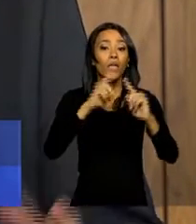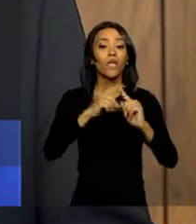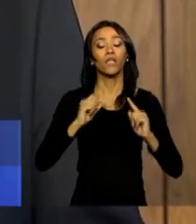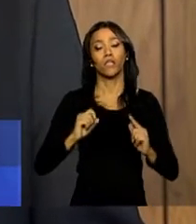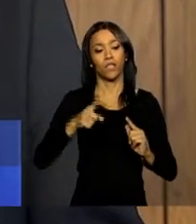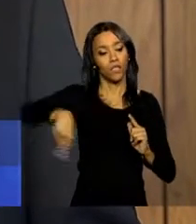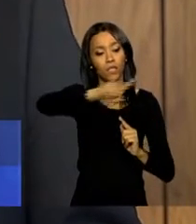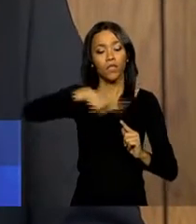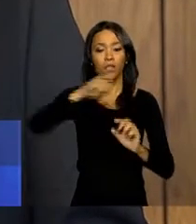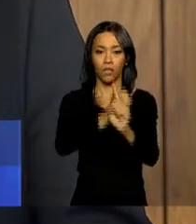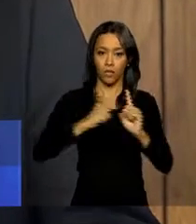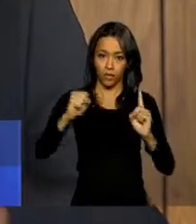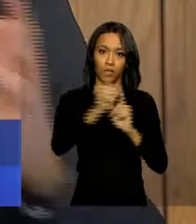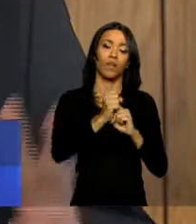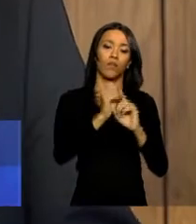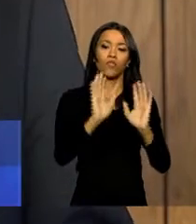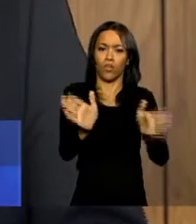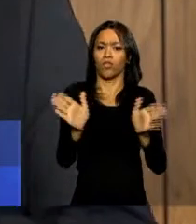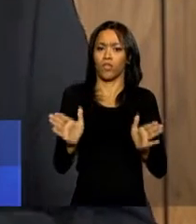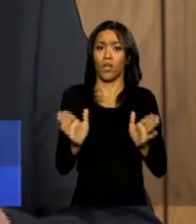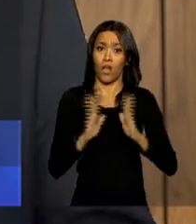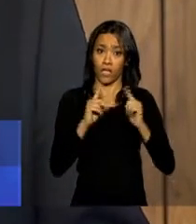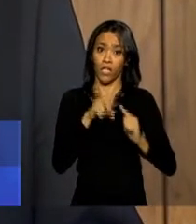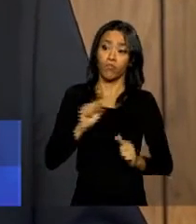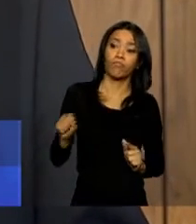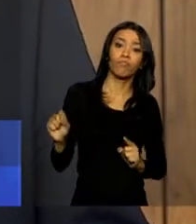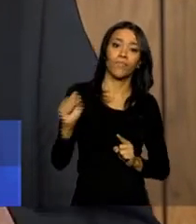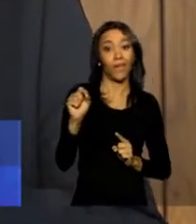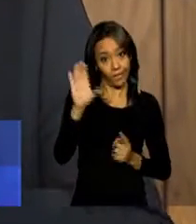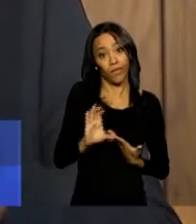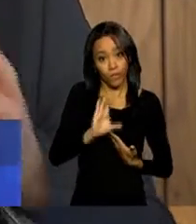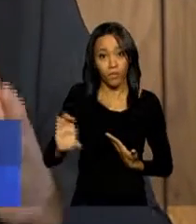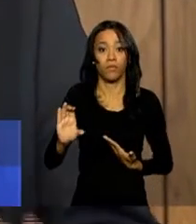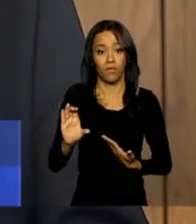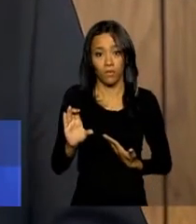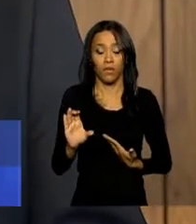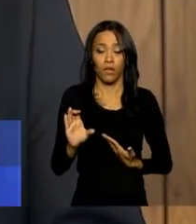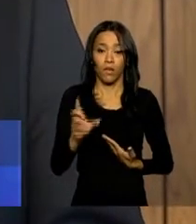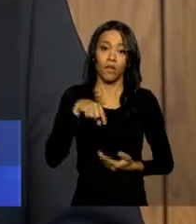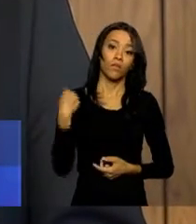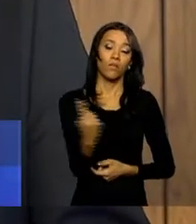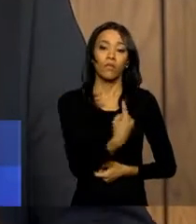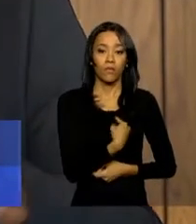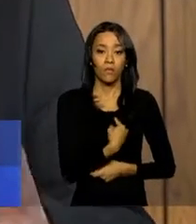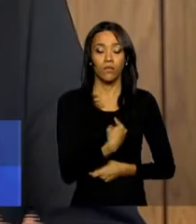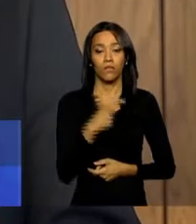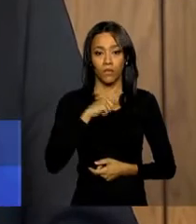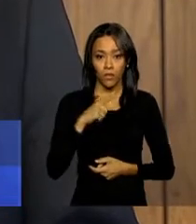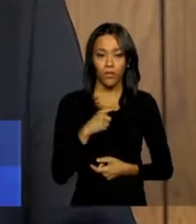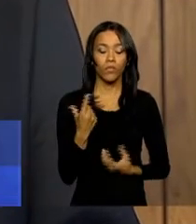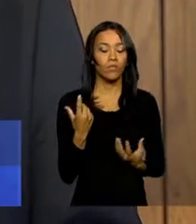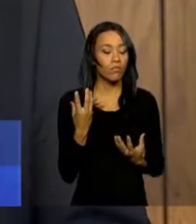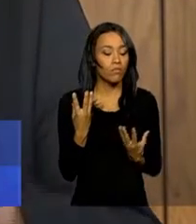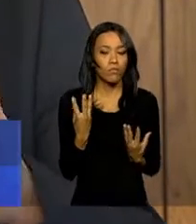ou que a sociedade civil organizada, as igrejas, mas nesse caso a igreja católica, nós temos muito a